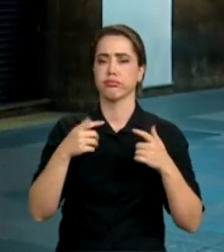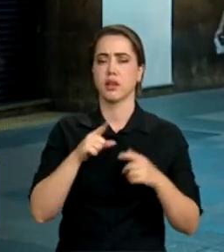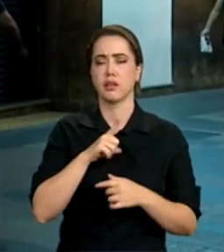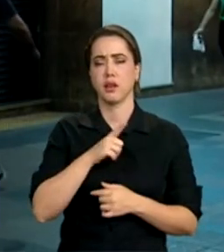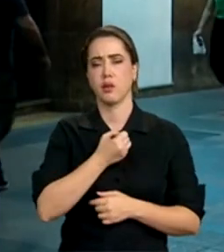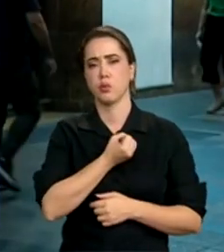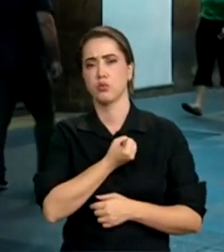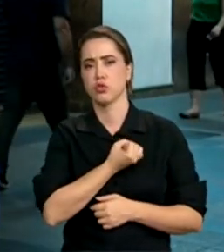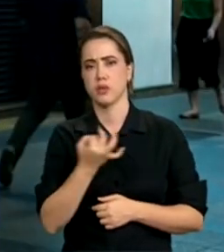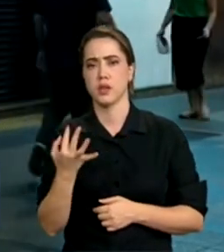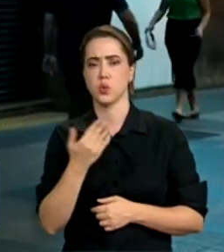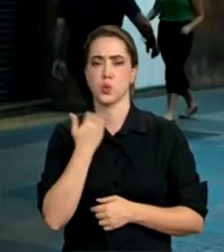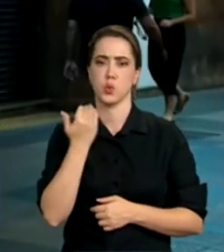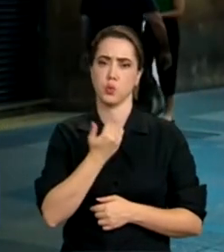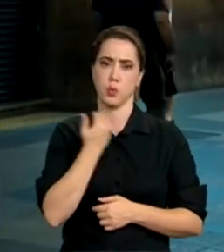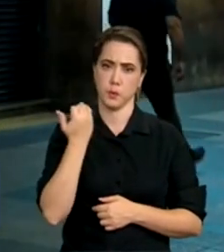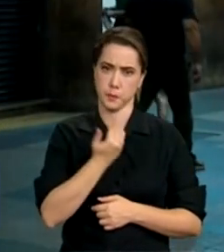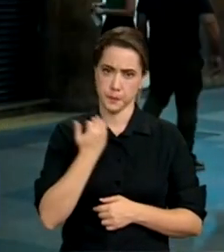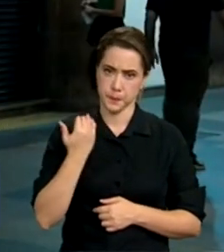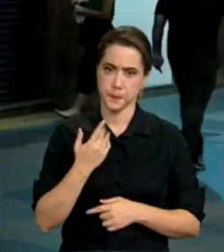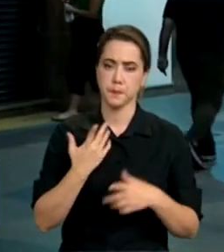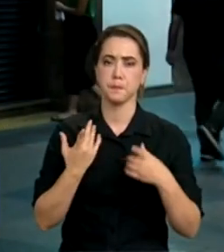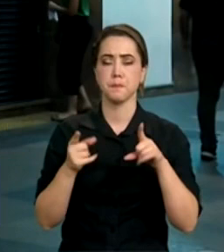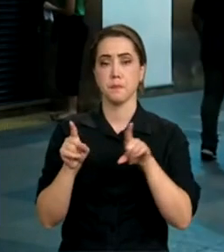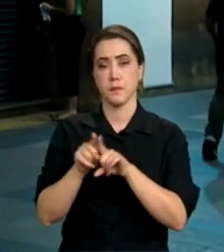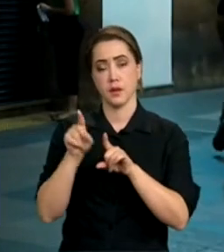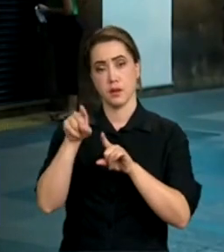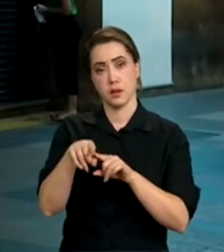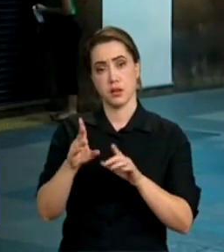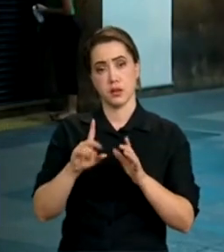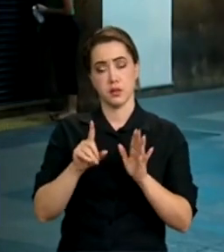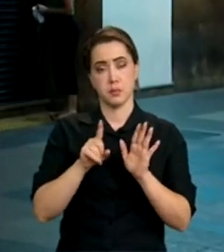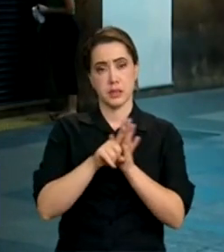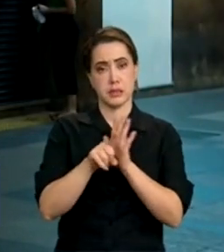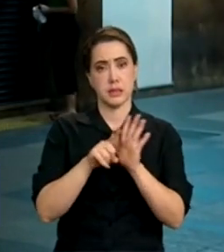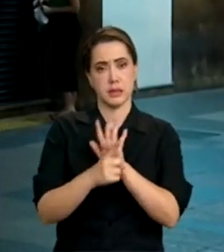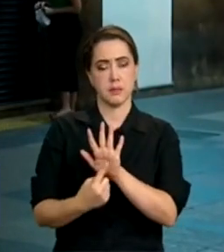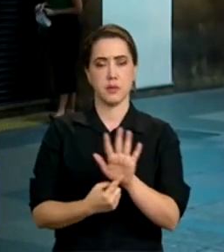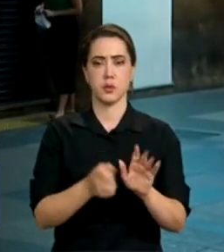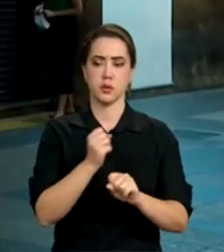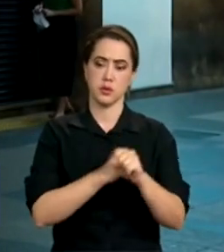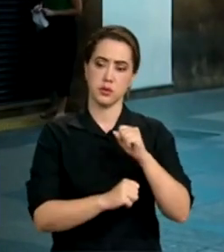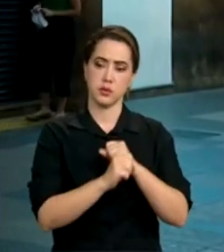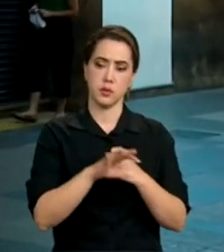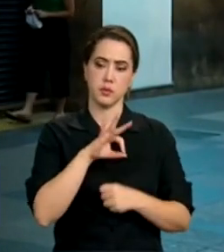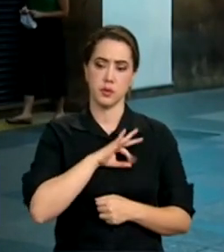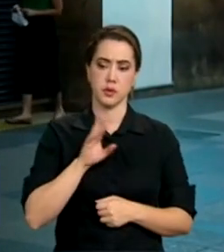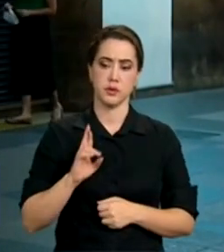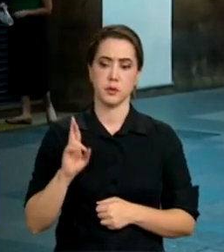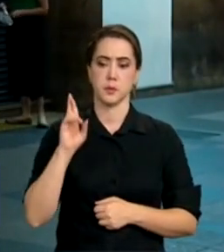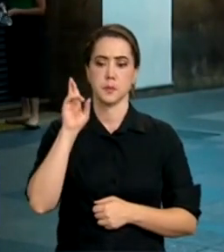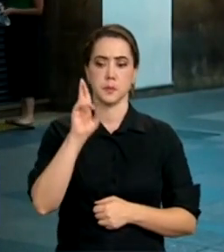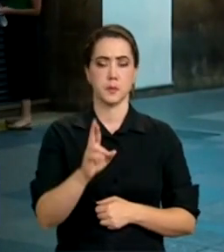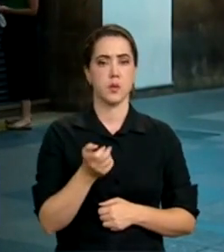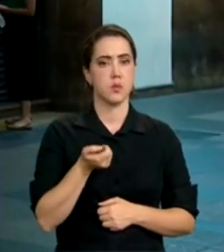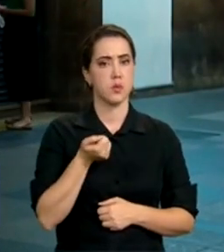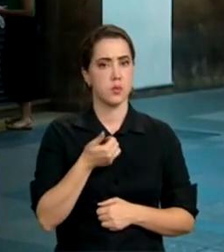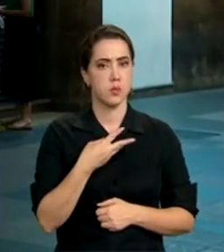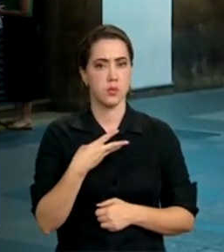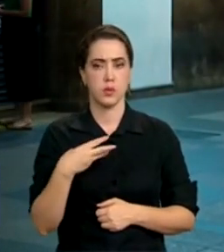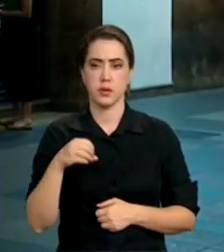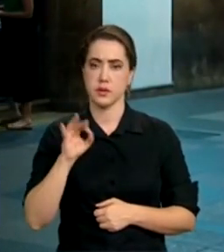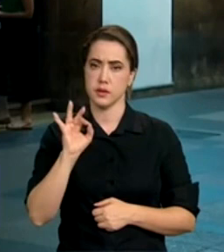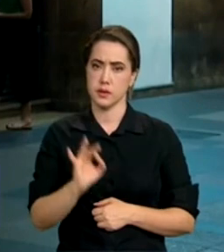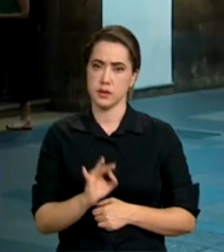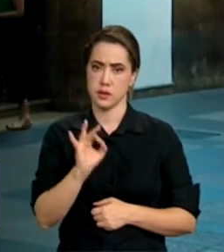mortes violentas. Dados do ISP mostram que no ano passado, a polícia foi responsável por quase 30